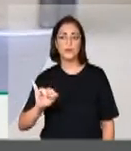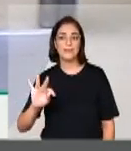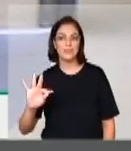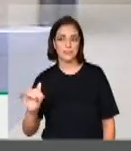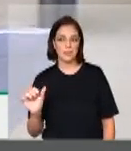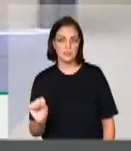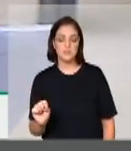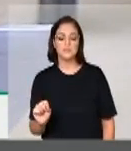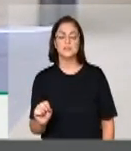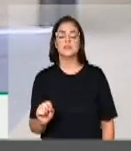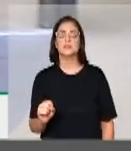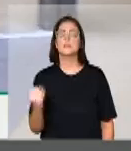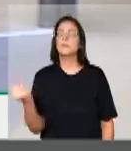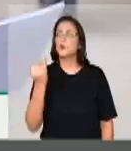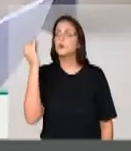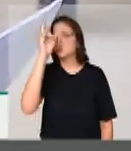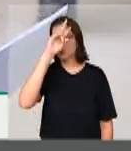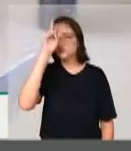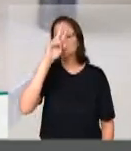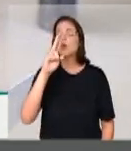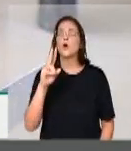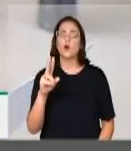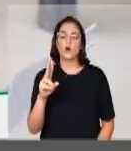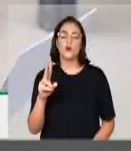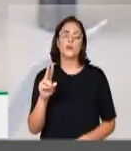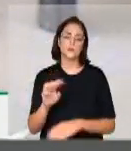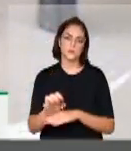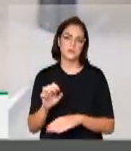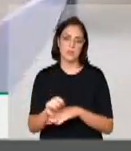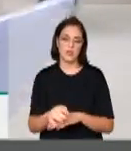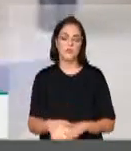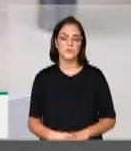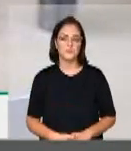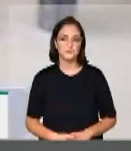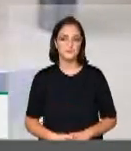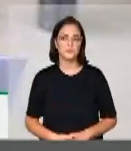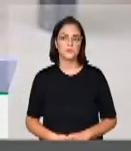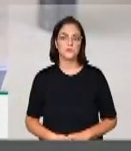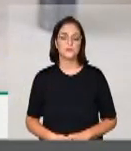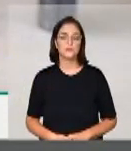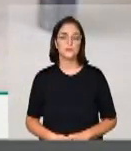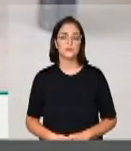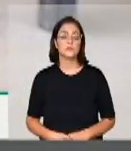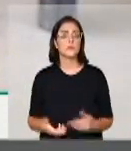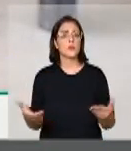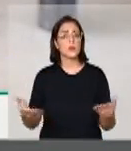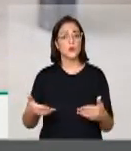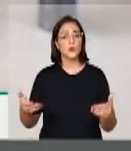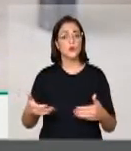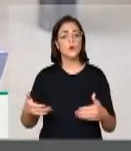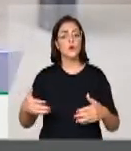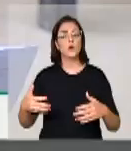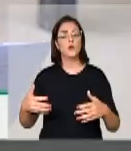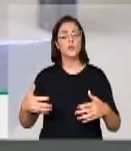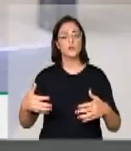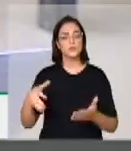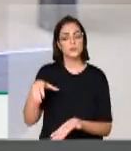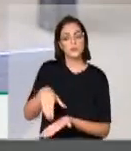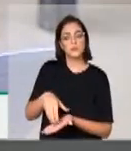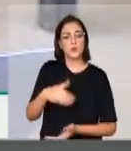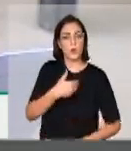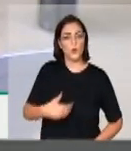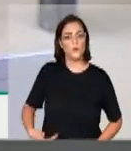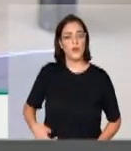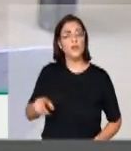um papel importante na história do Espírito Santo e que sai de todo o Brasil. O palácio hoje do nosso governo é uma obra que os jesuítas